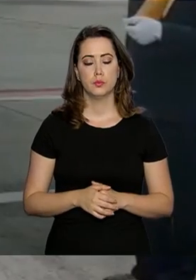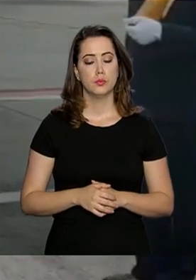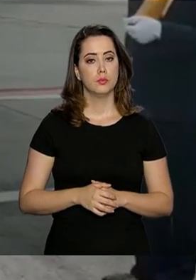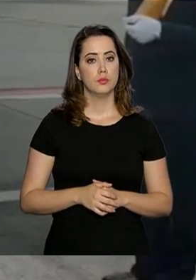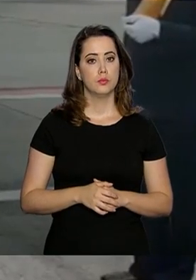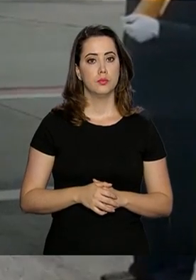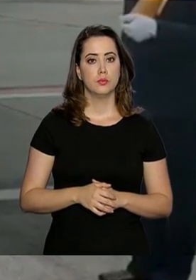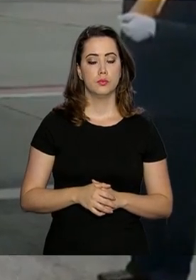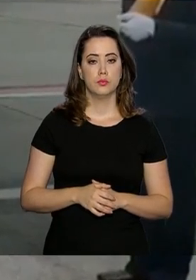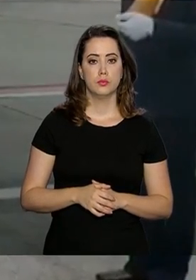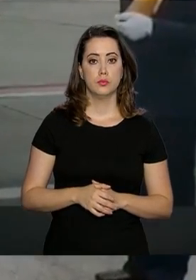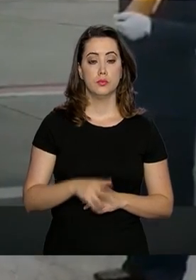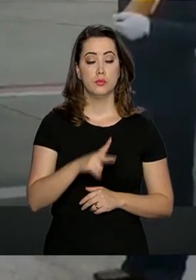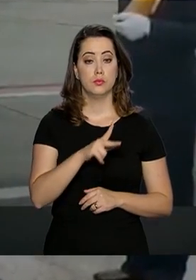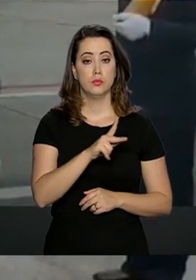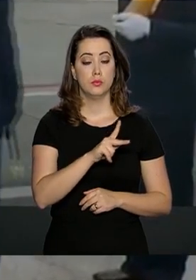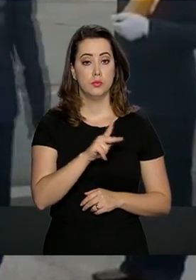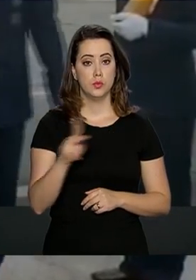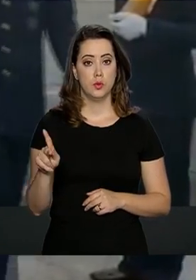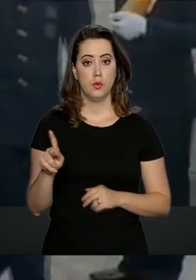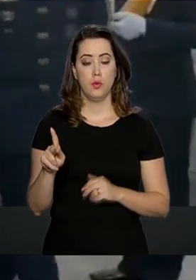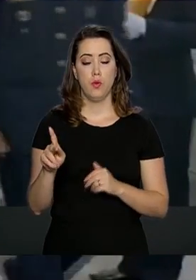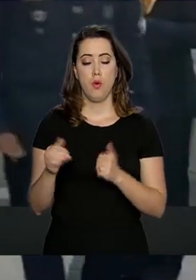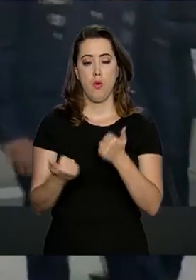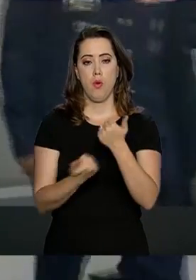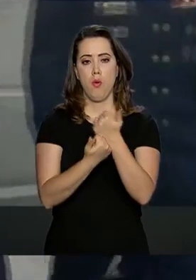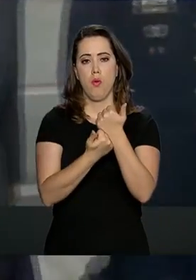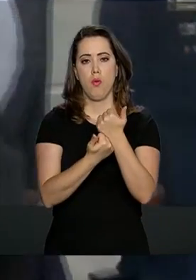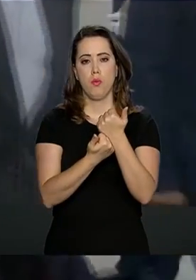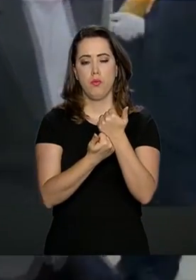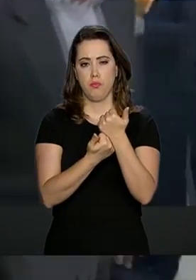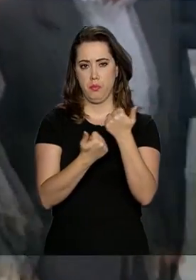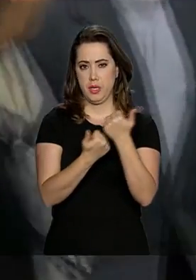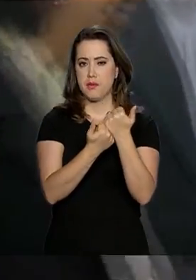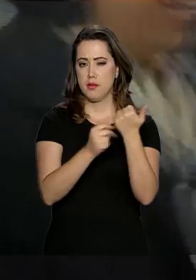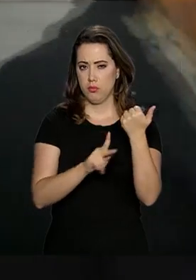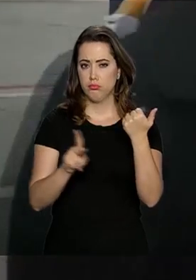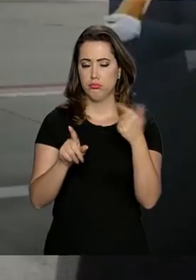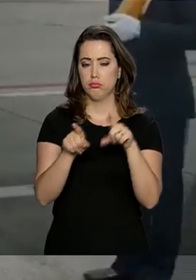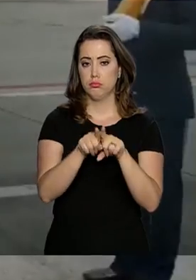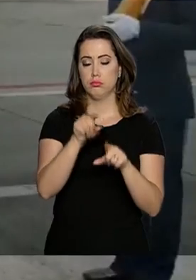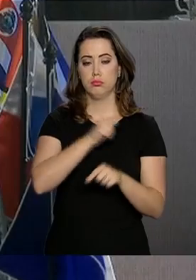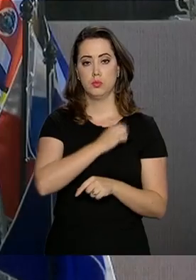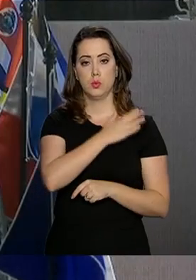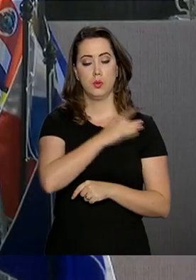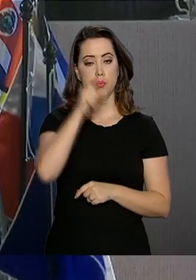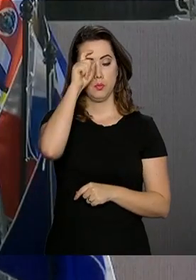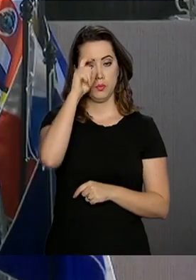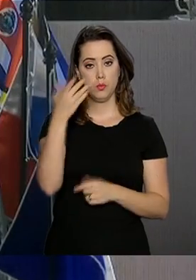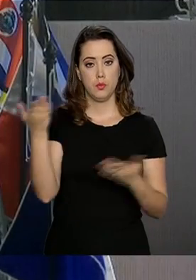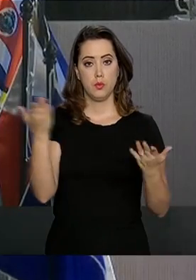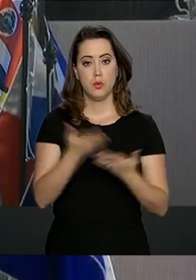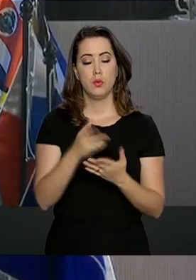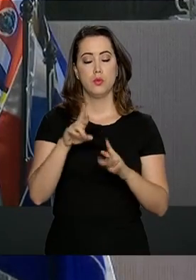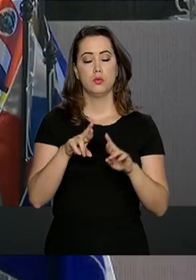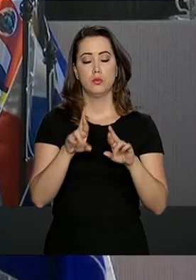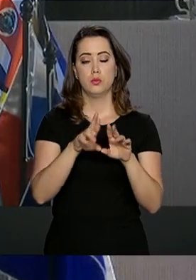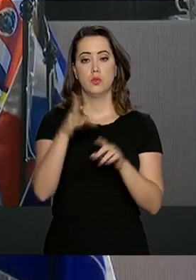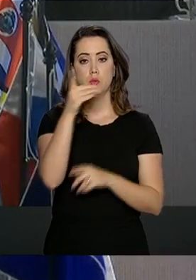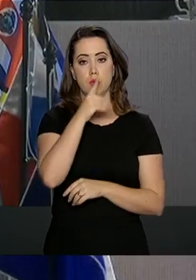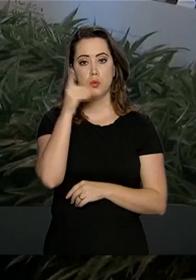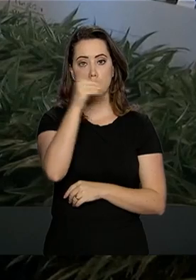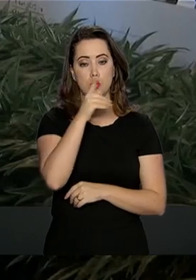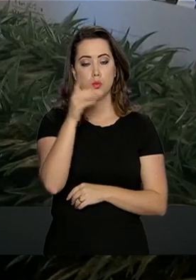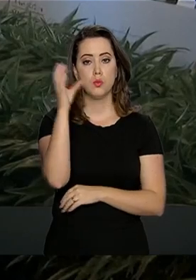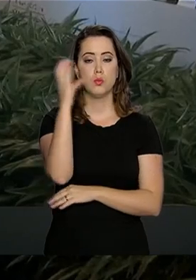O vice-presidente da República, Hamilton Mourão, desembarcou neste domingo em Bogotá, na Colômbia, para participar da reunião do Grupo de